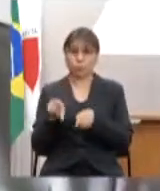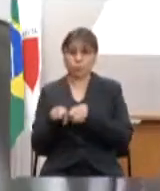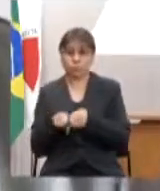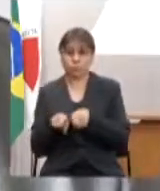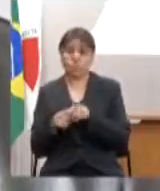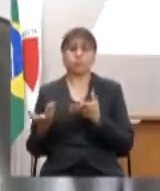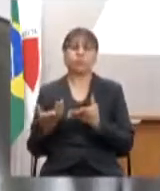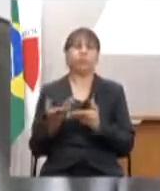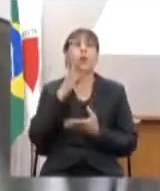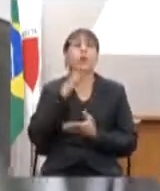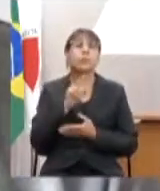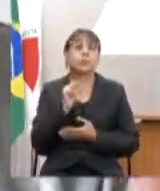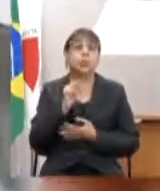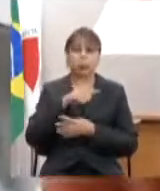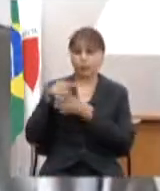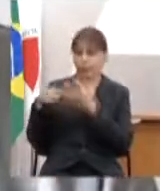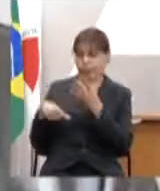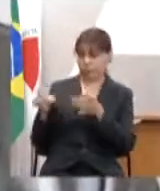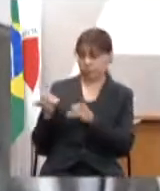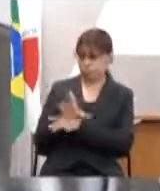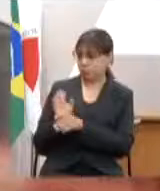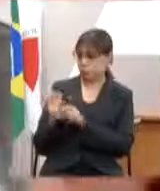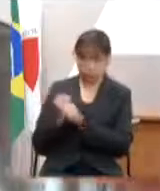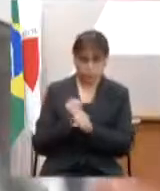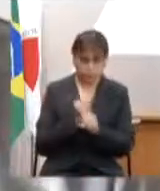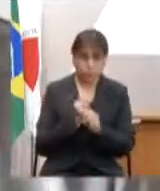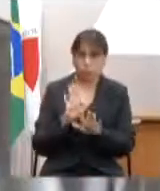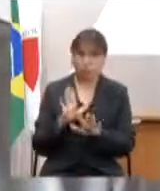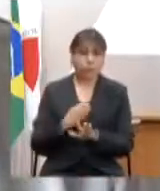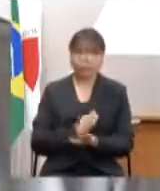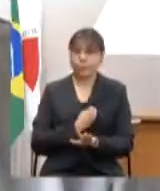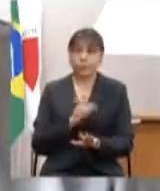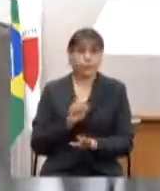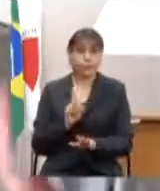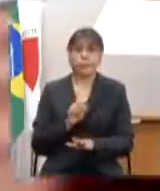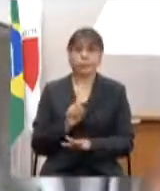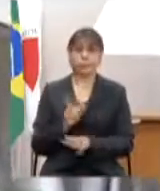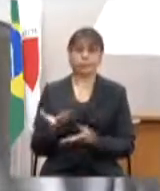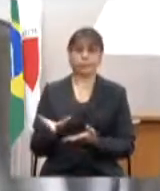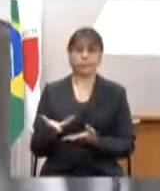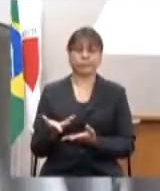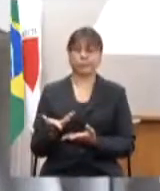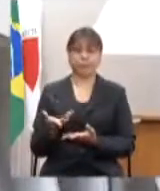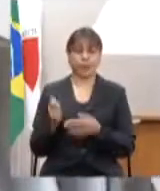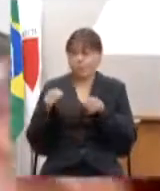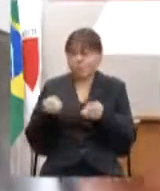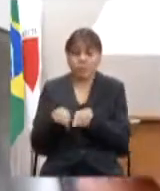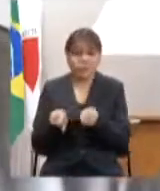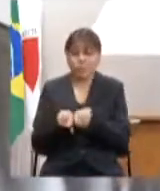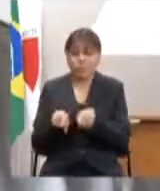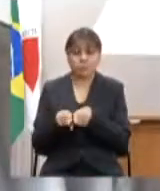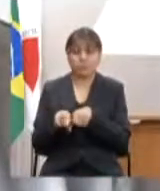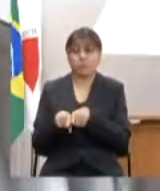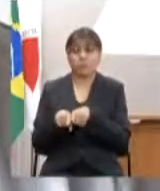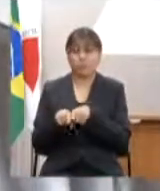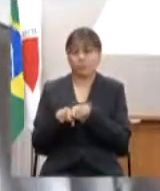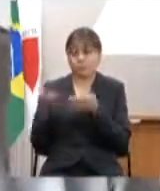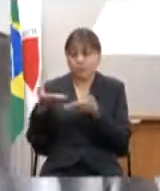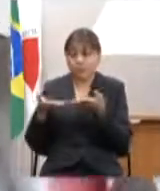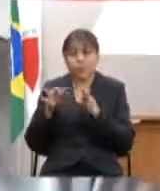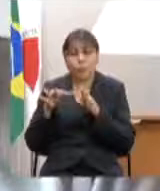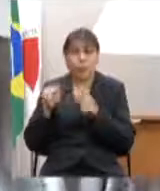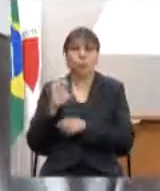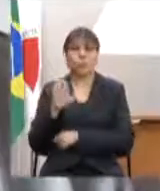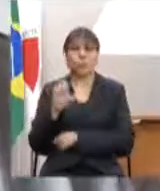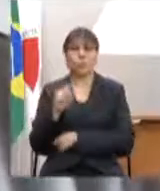quatro estações estão finalizadas mas não funcionam como devia e não são suficientes para tratar a integralidade do esgoto lançado